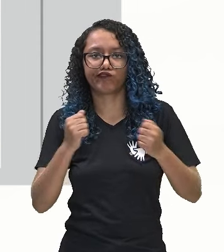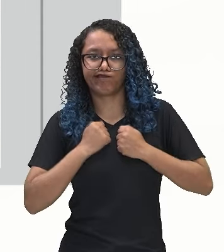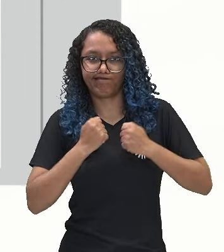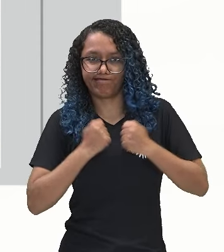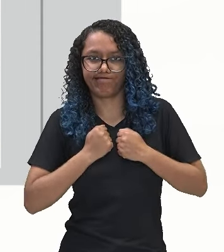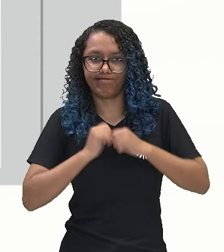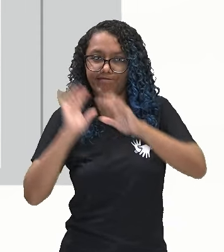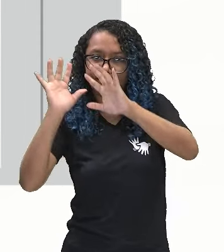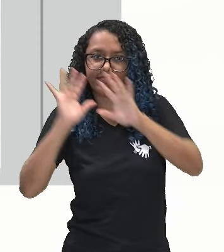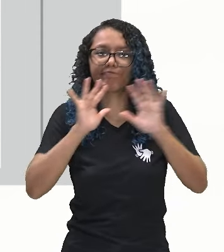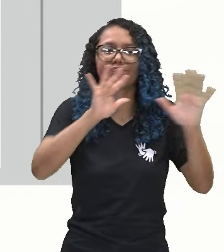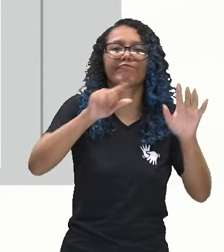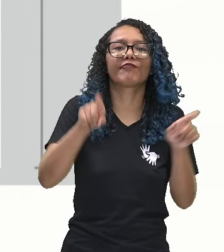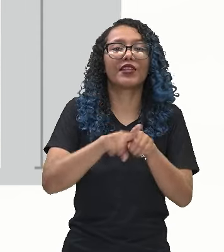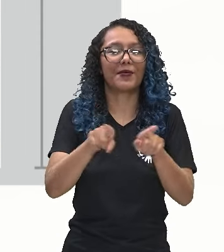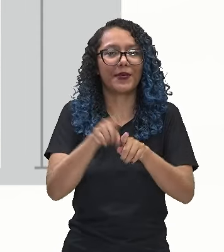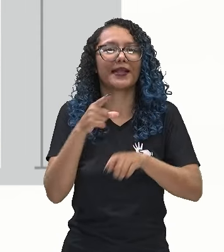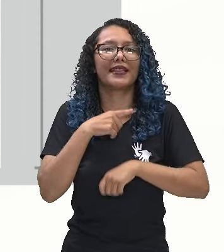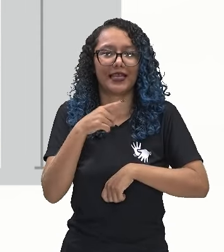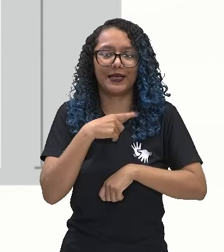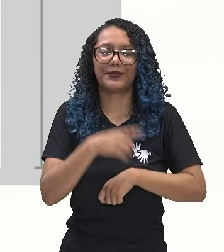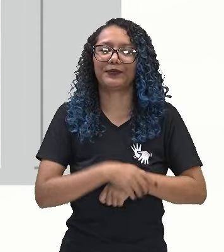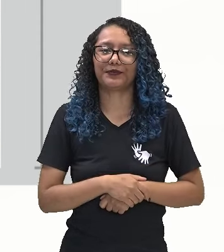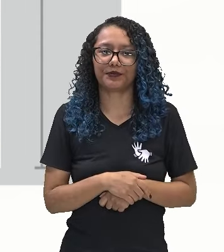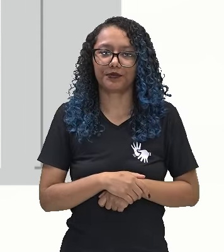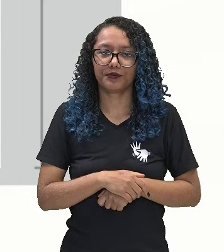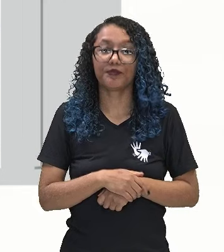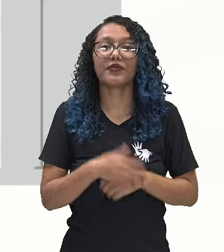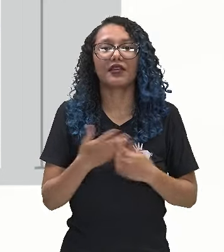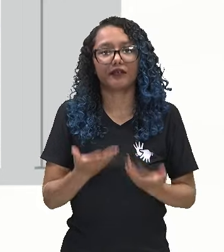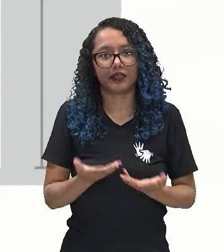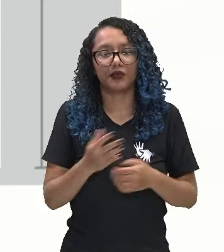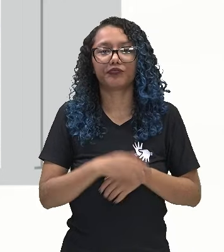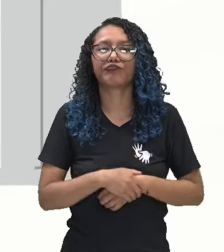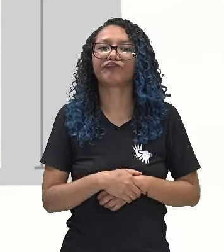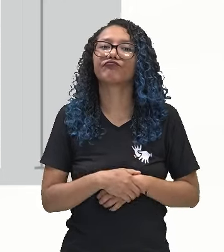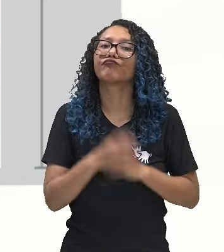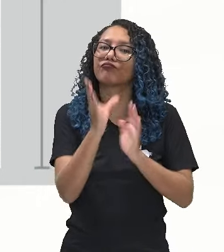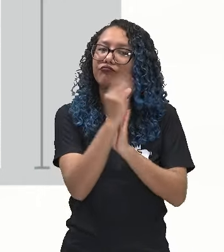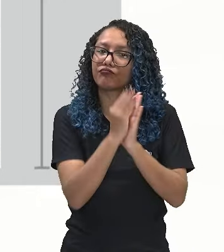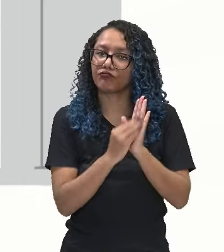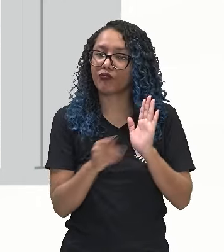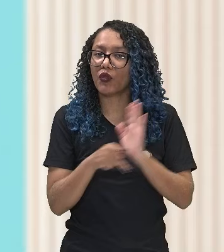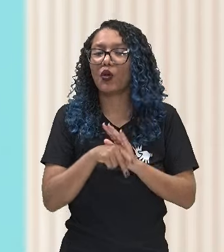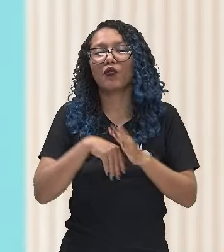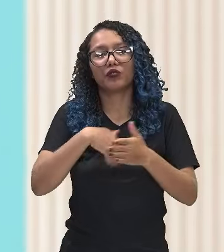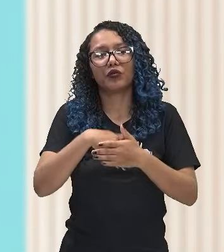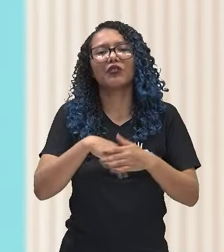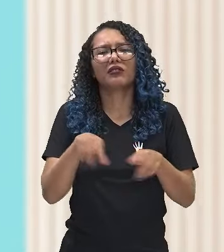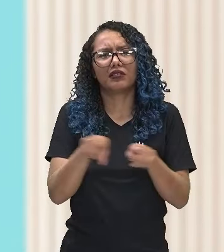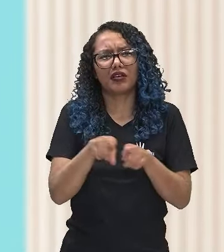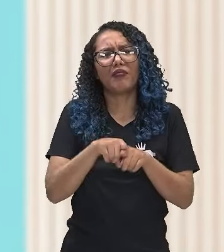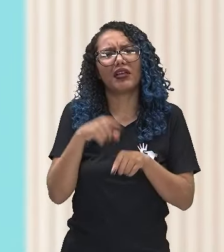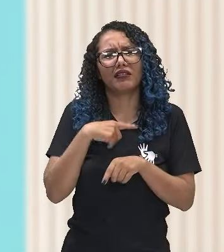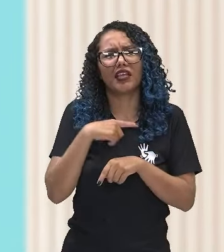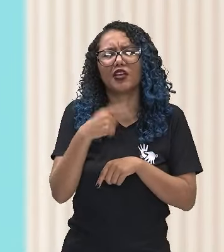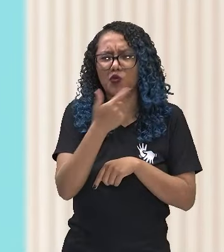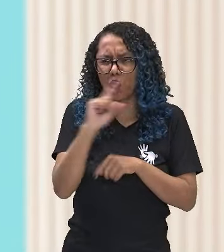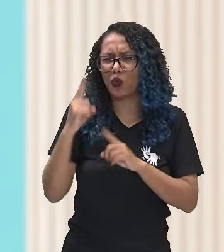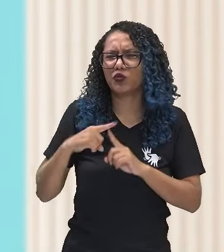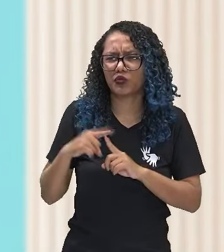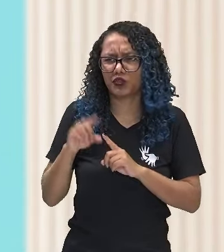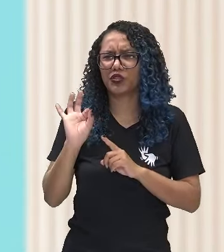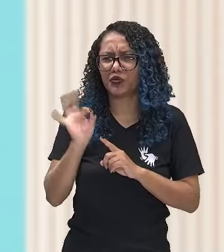Para cada lado. Então, esses foram os conteúdos aí do futebol. Lógico que a gente aprendeu também outros tipos, né?